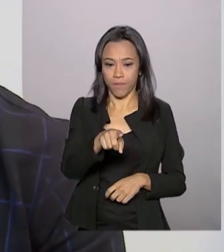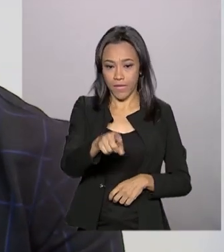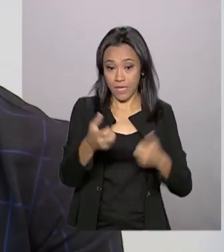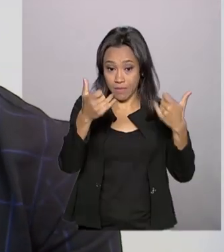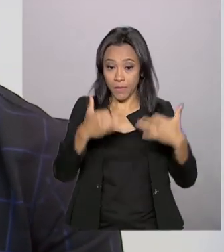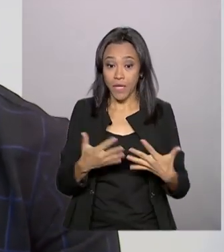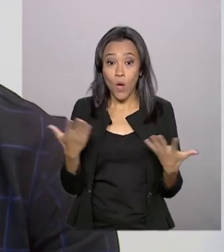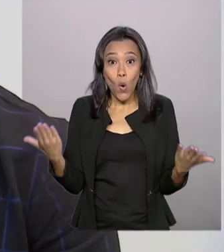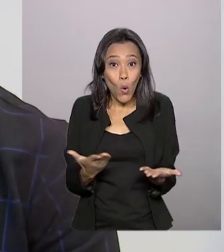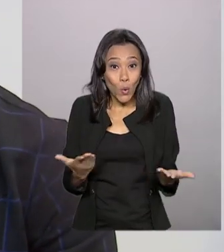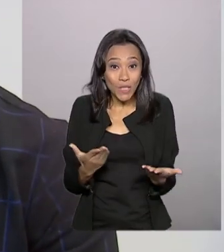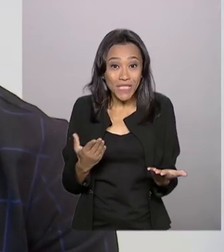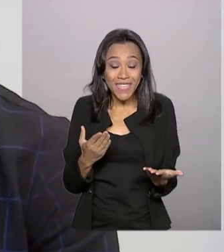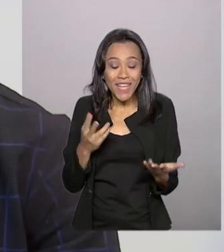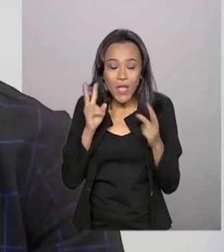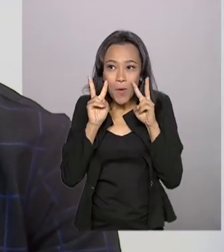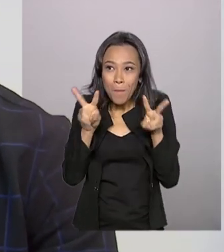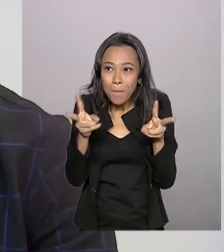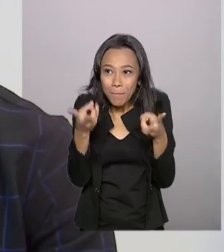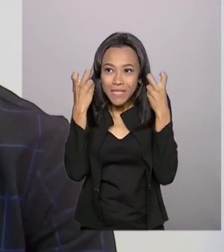que hoje eu enxergo tudo em HD. Tudo perfeito para mim.